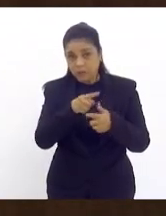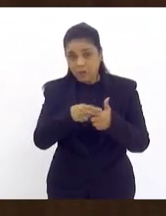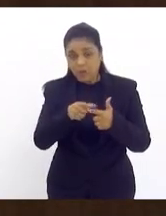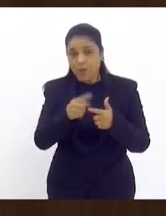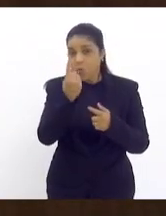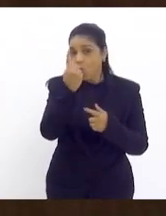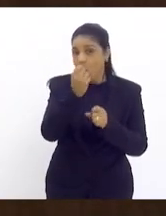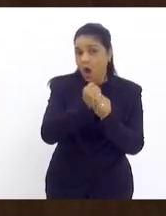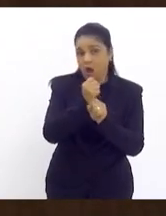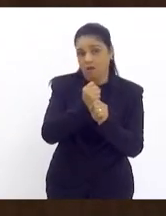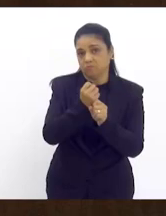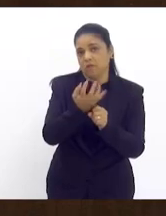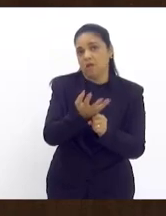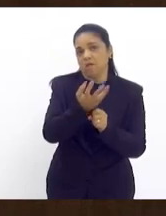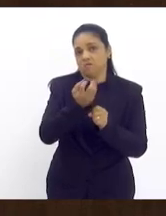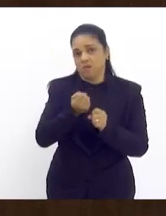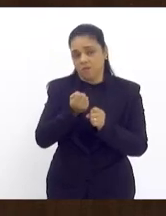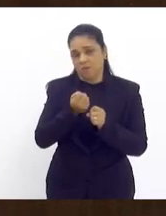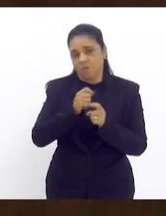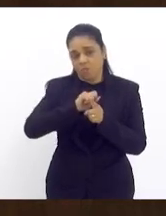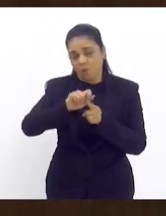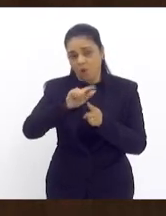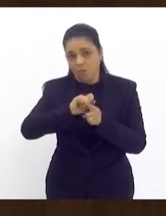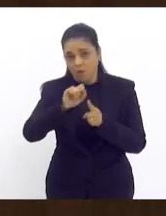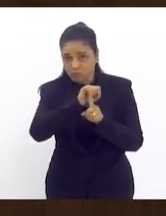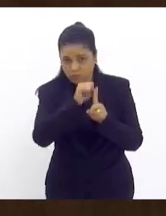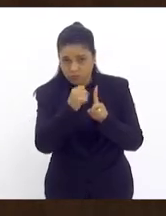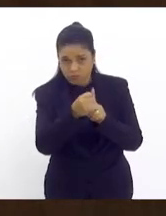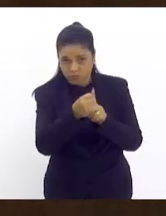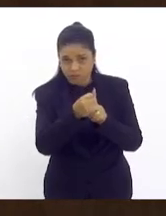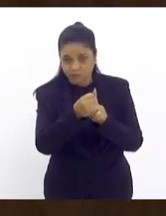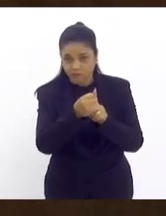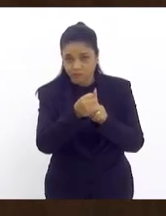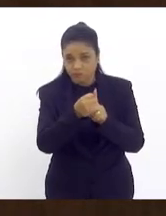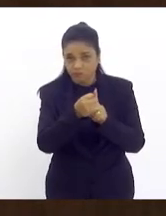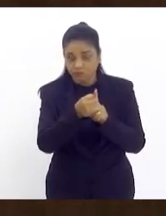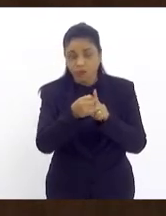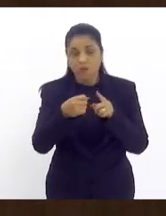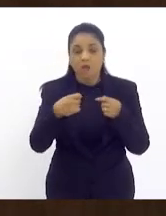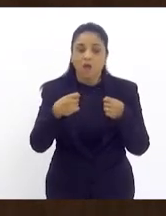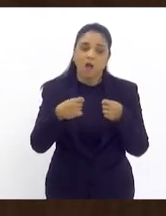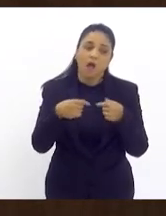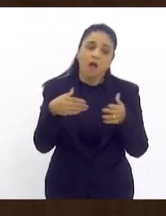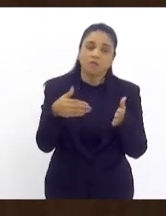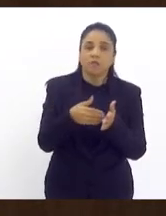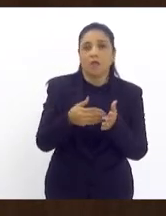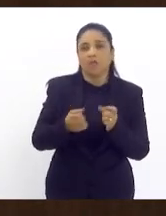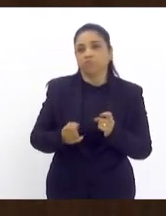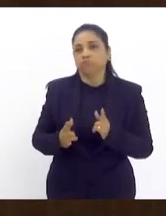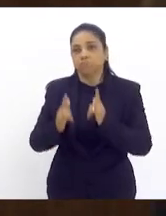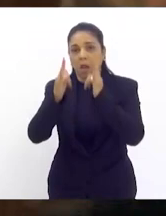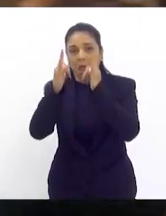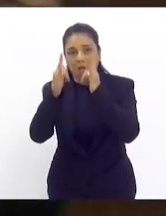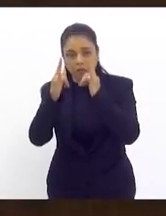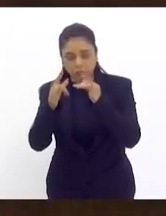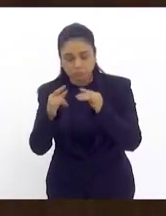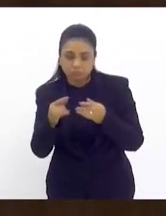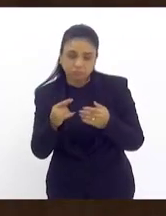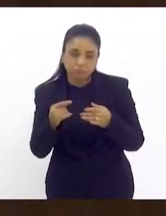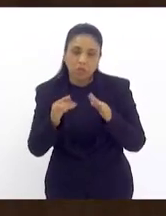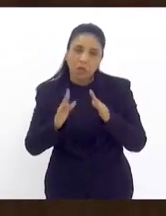porque iam se fazer conjuntos habitacionais que não ficaram prontos